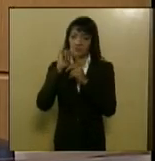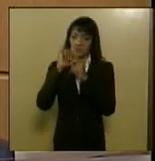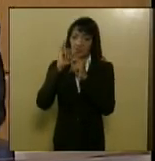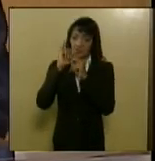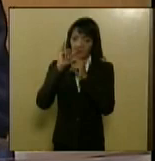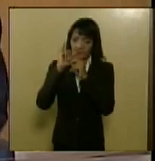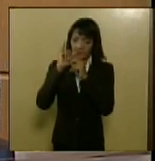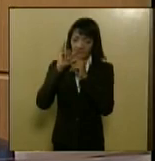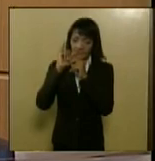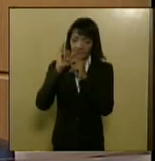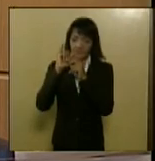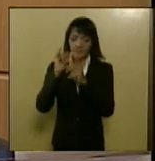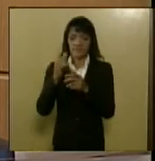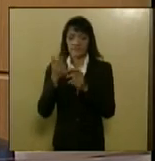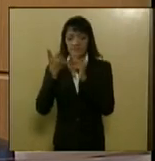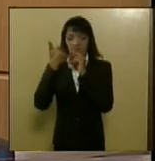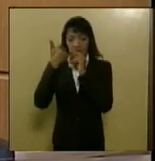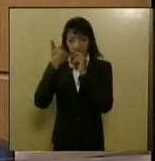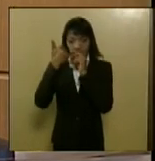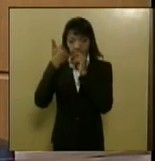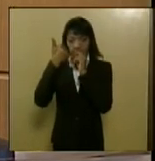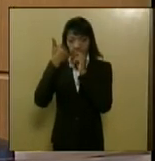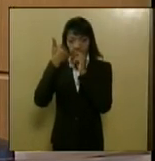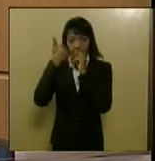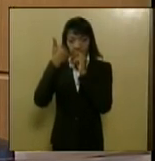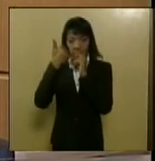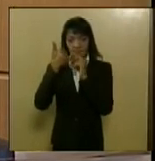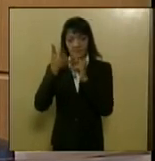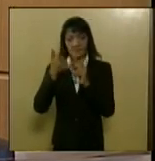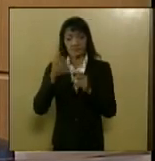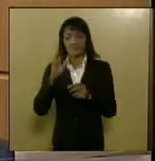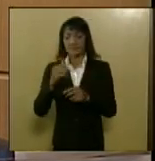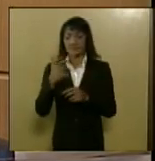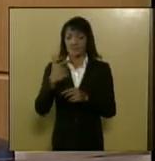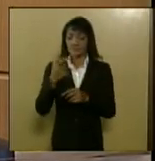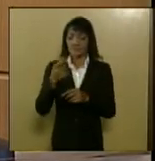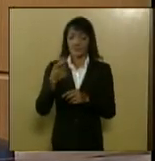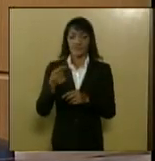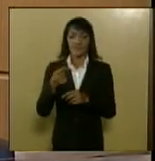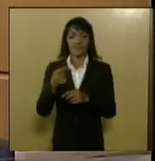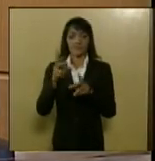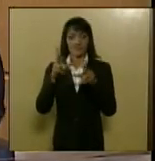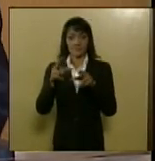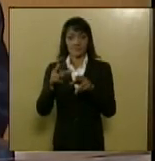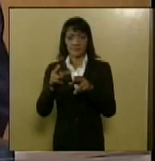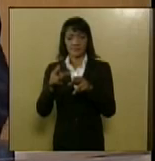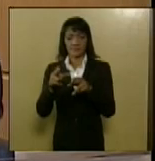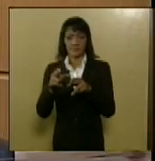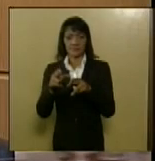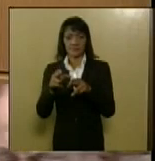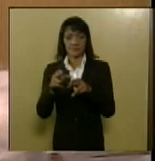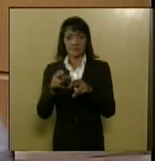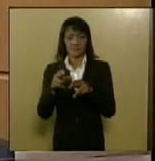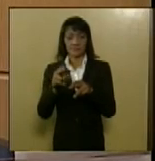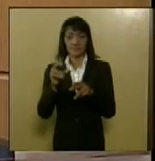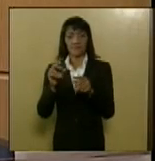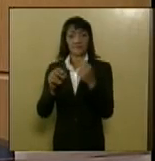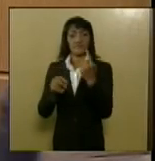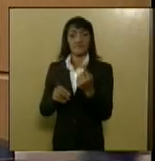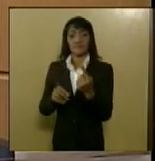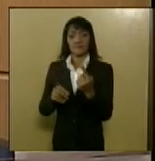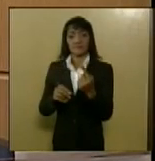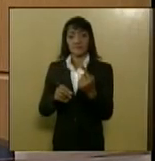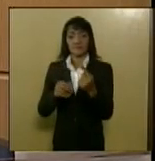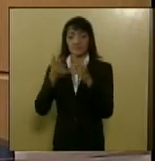você fumar um charuto corresponde a fumar 20 vezes 20 cigarros corresponde a um charuto você